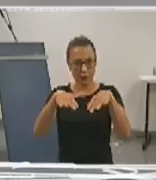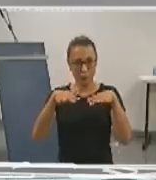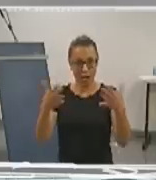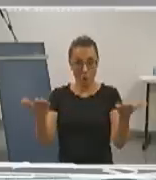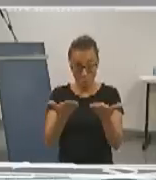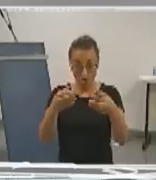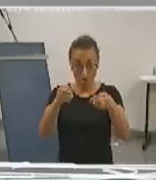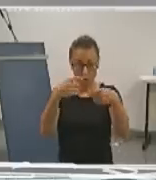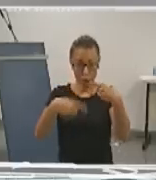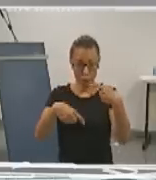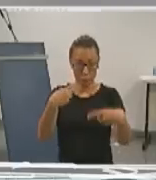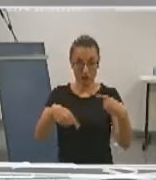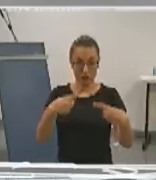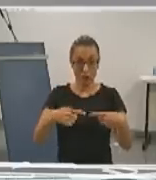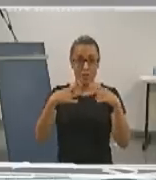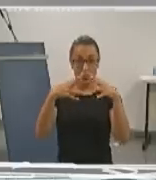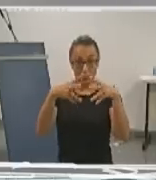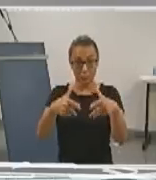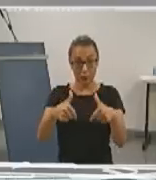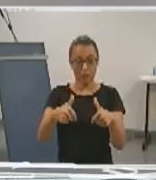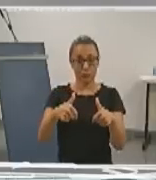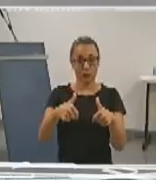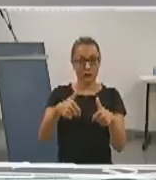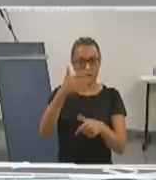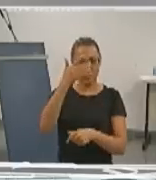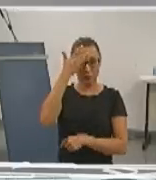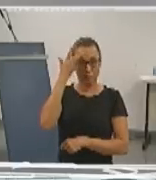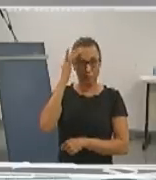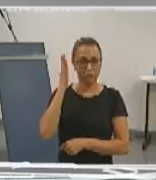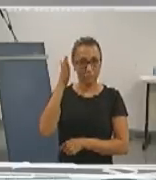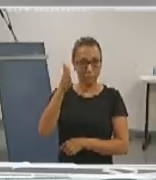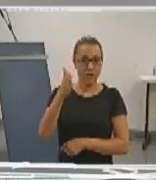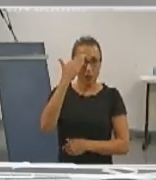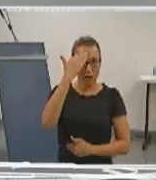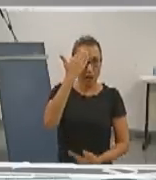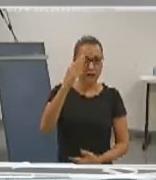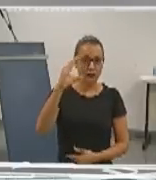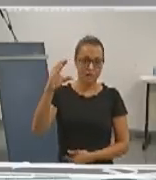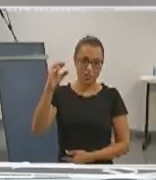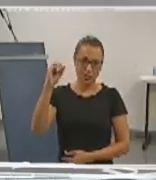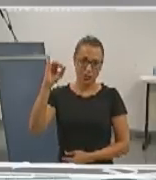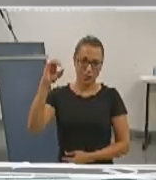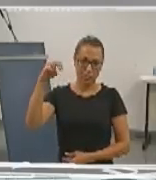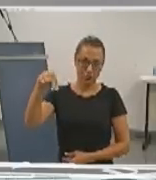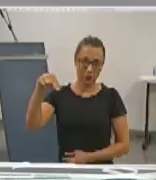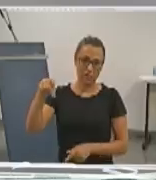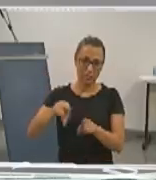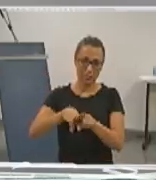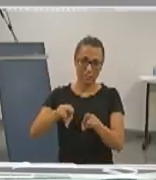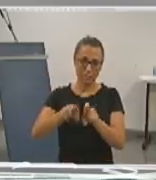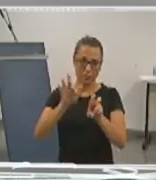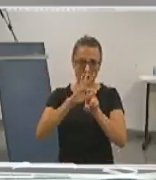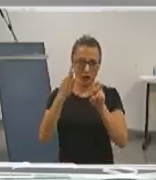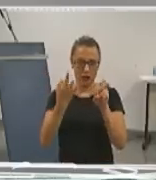trabalho que está tendo para toda a consulta prévia. Agradeço a Coinha e a AD sobre a consulta prévia que vai sendo online.